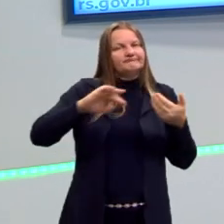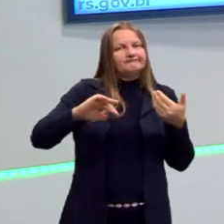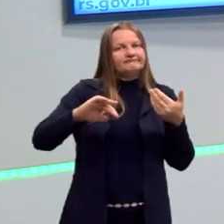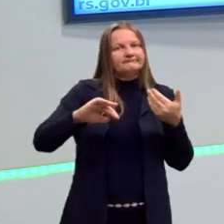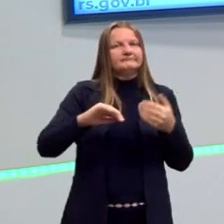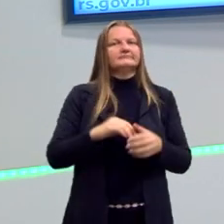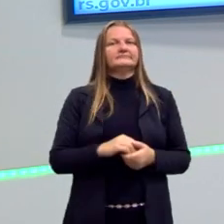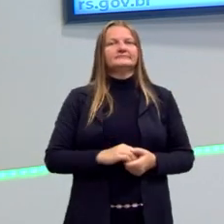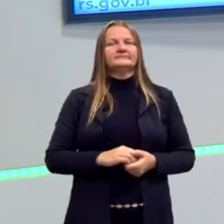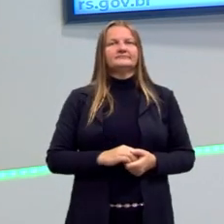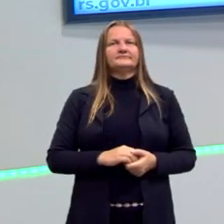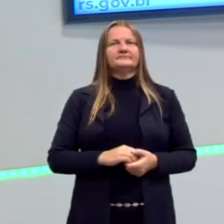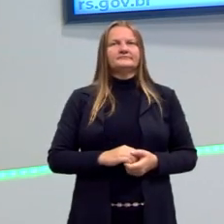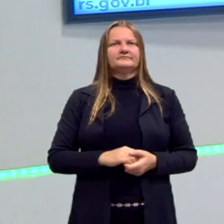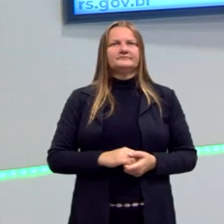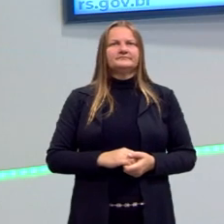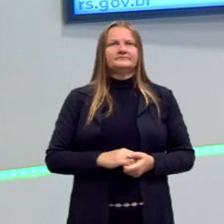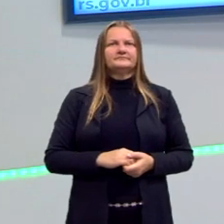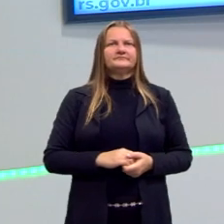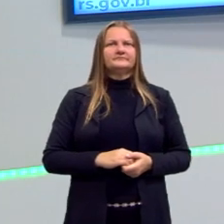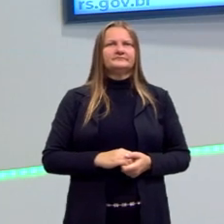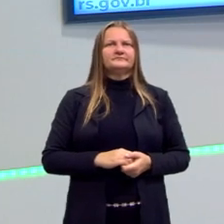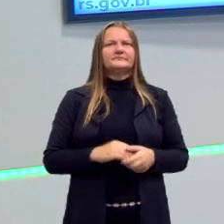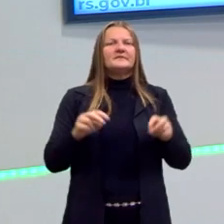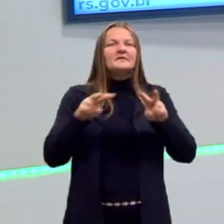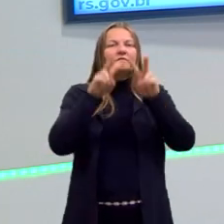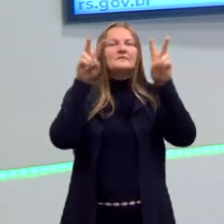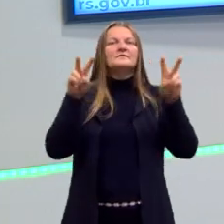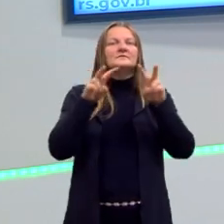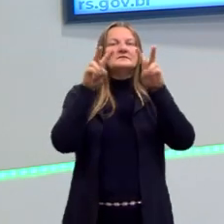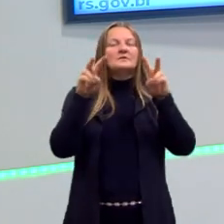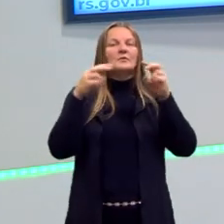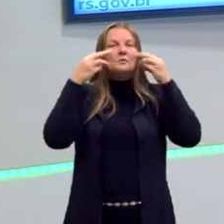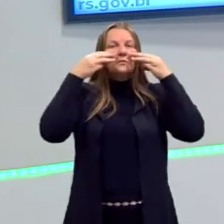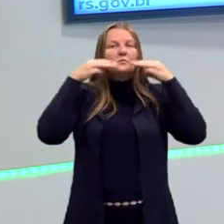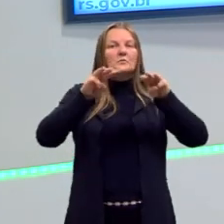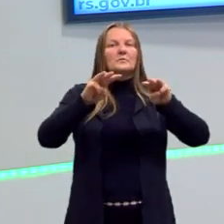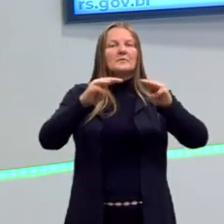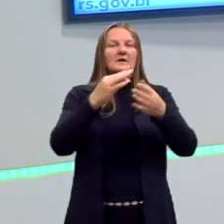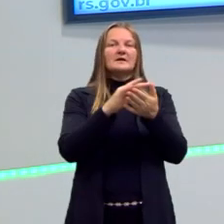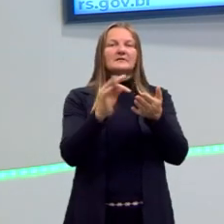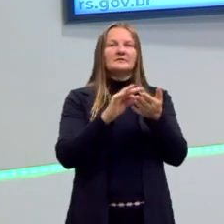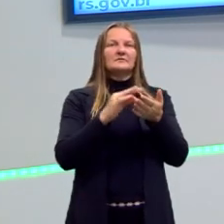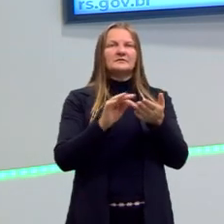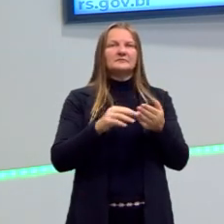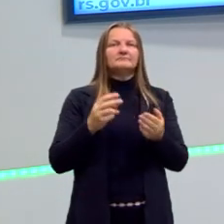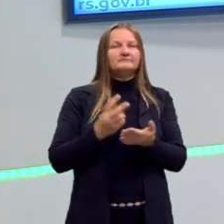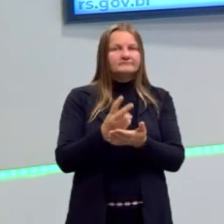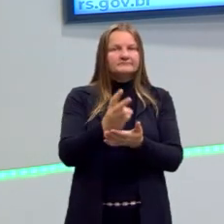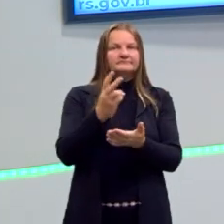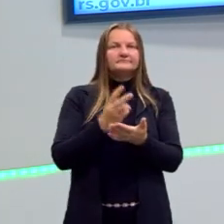ou chegou até nós, essa visão maquiavélica da sua teoria. Seguindo,